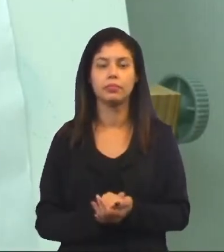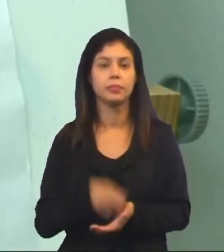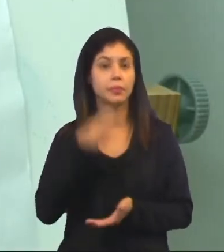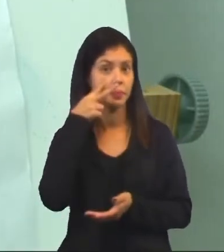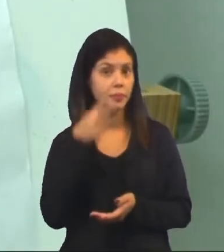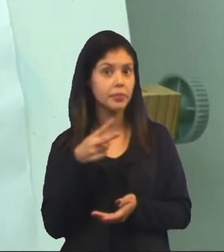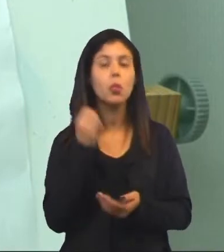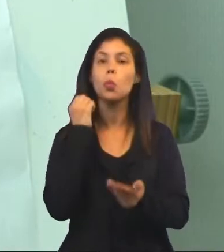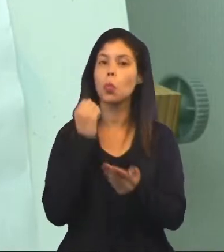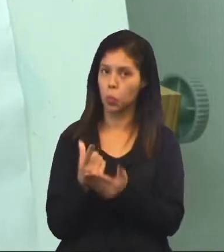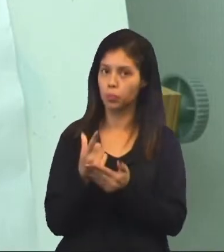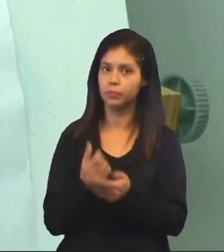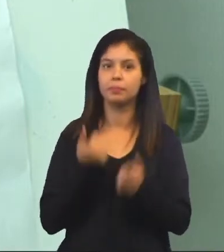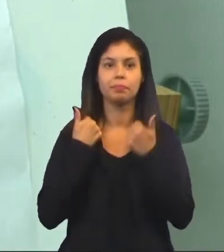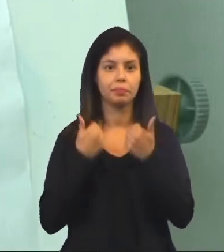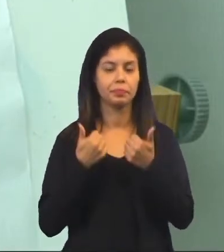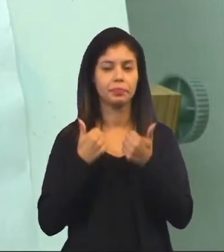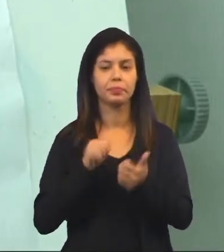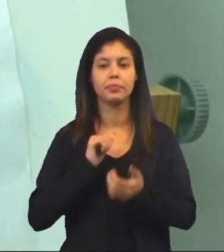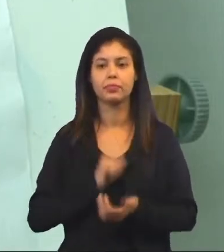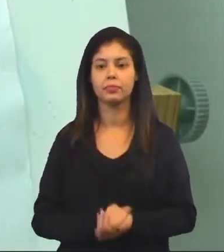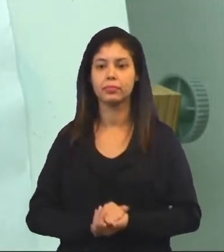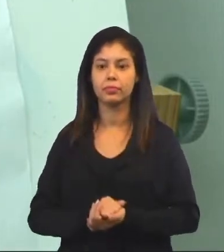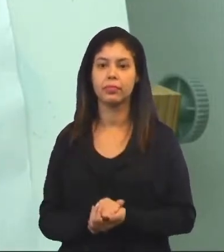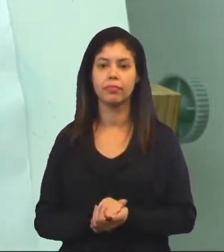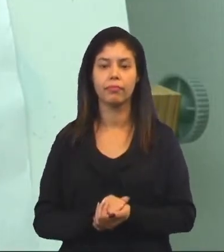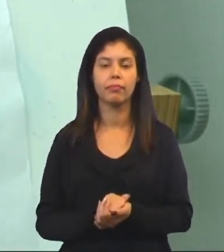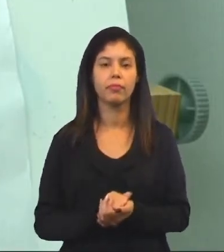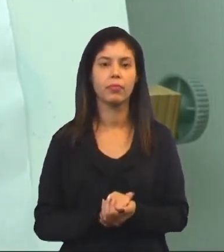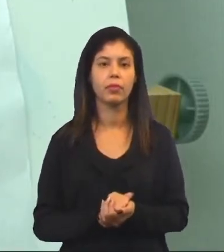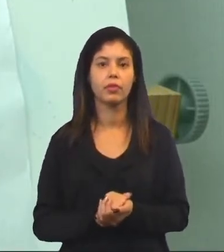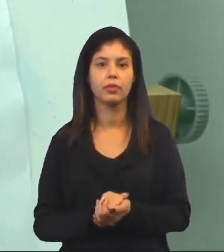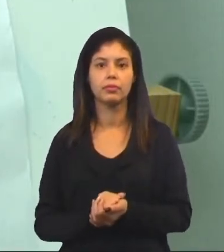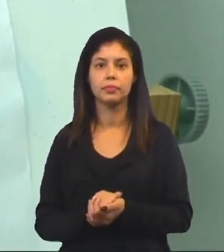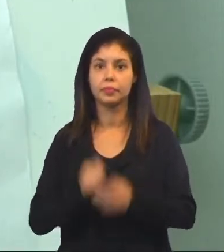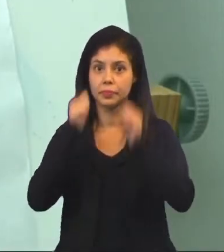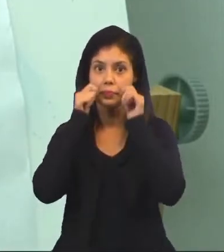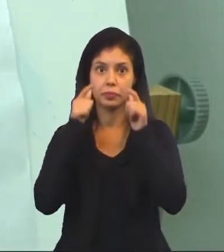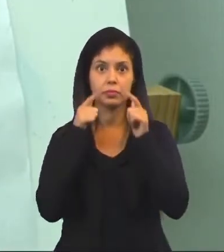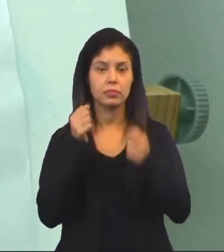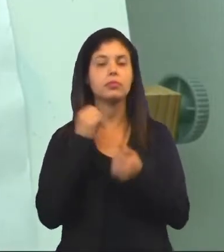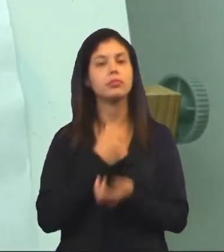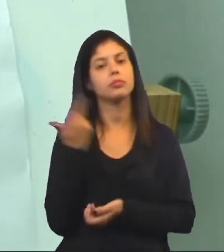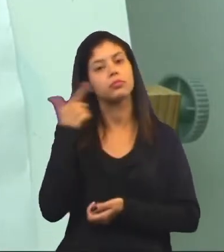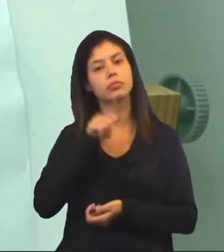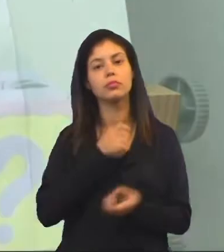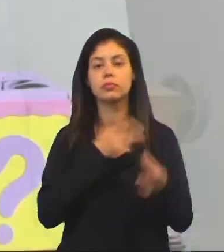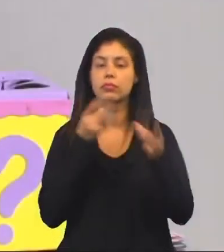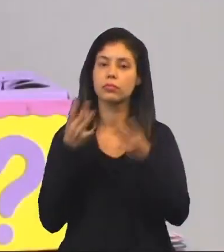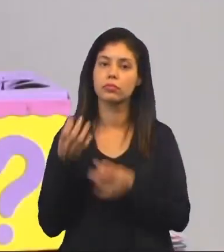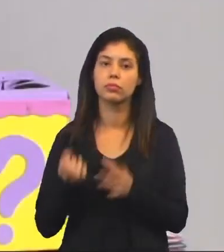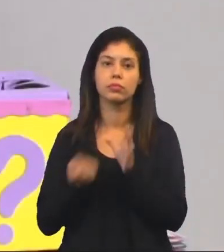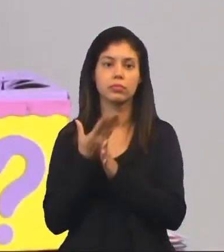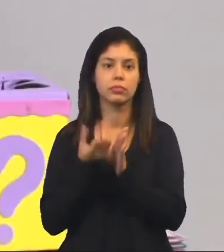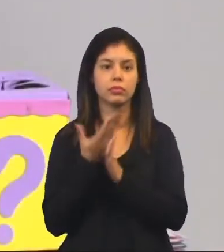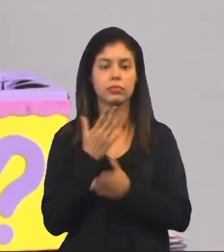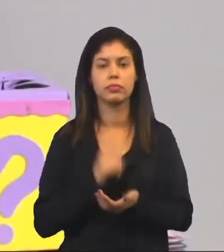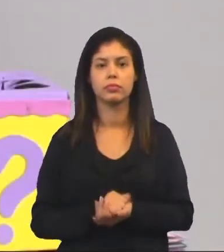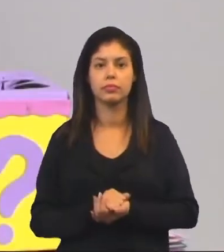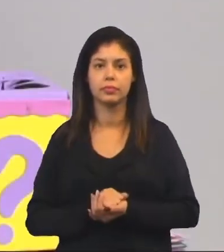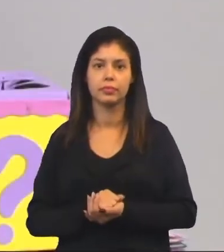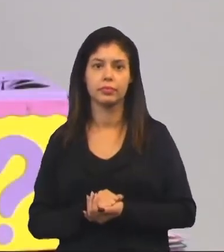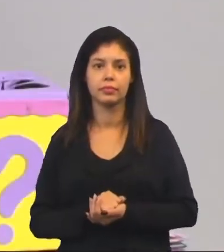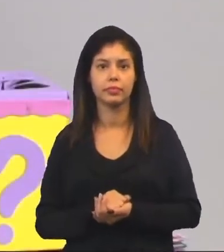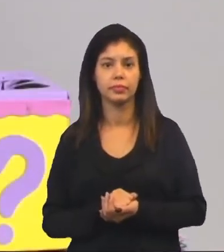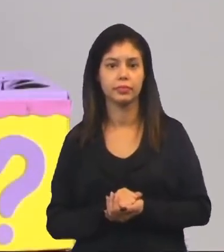compre o produto dele, não é mesmo? Eles apelam para conseguir vender o produto. Para o produto